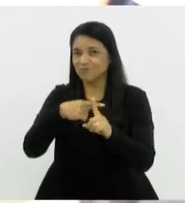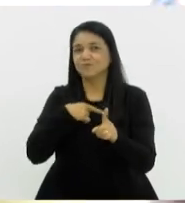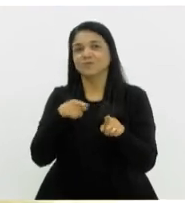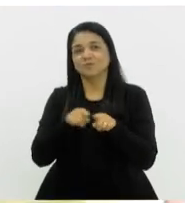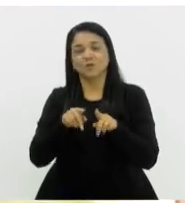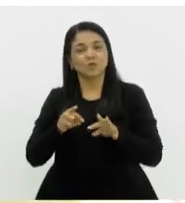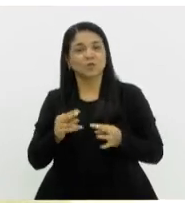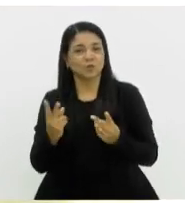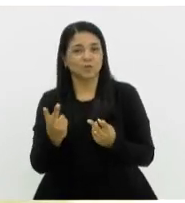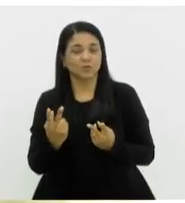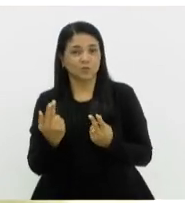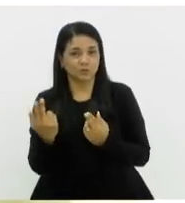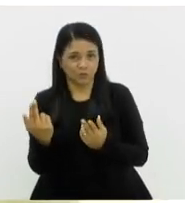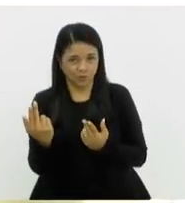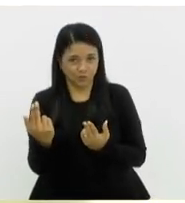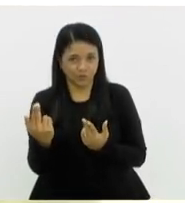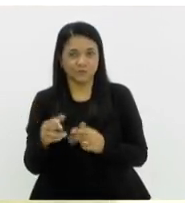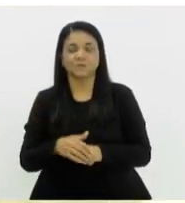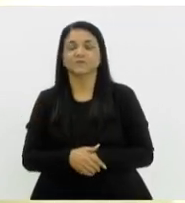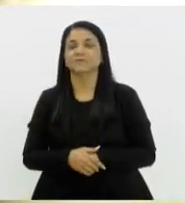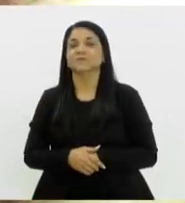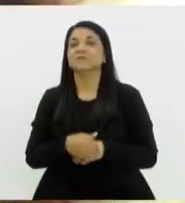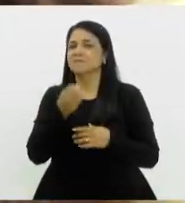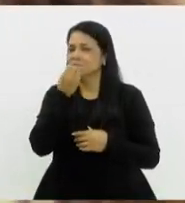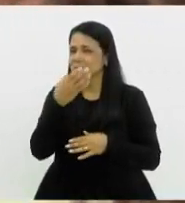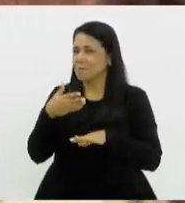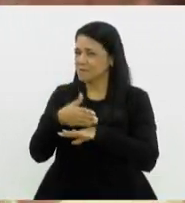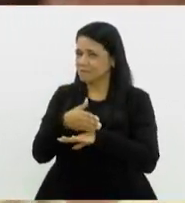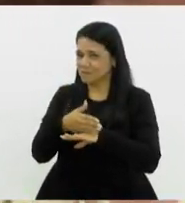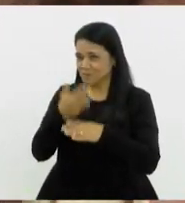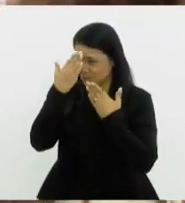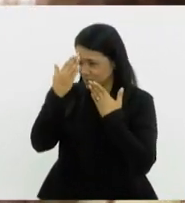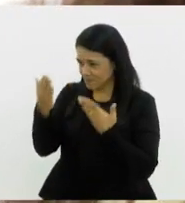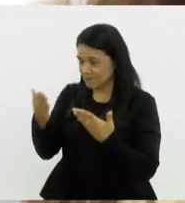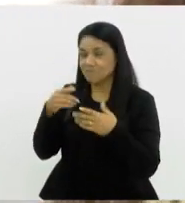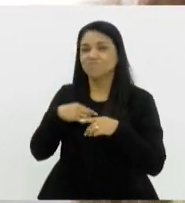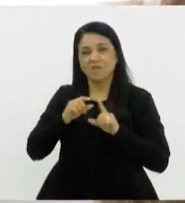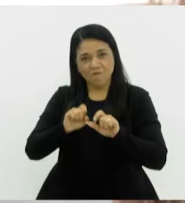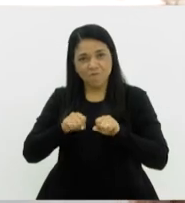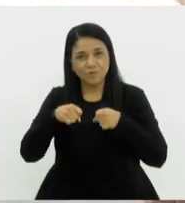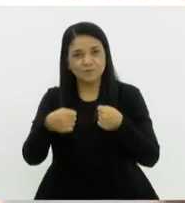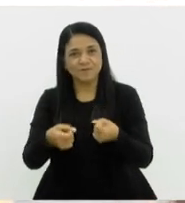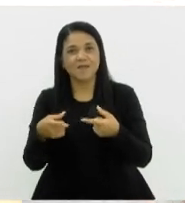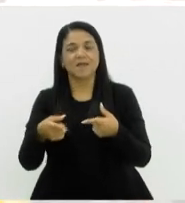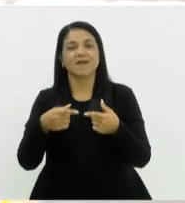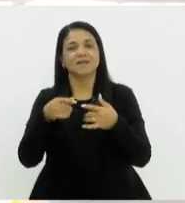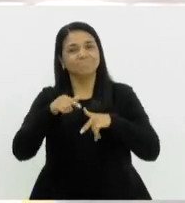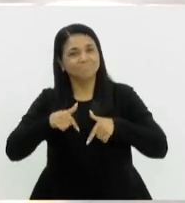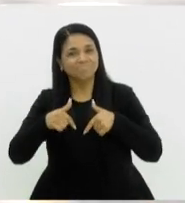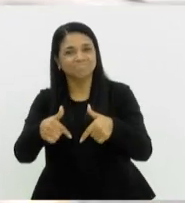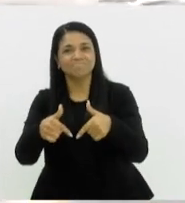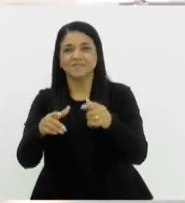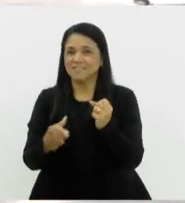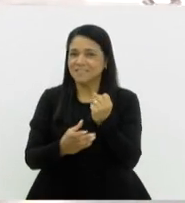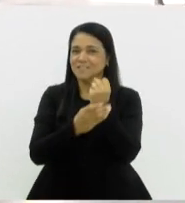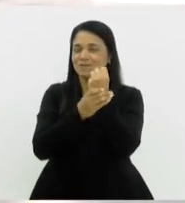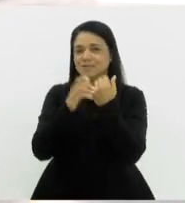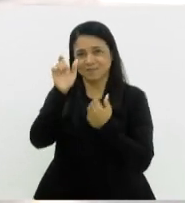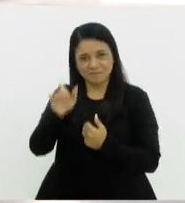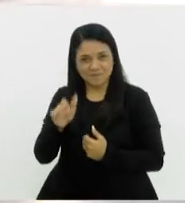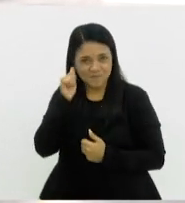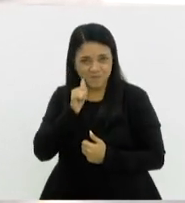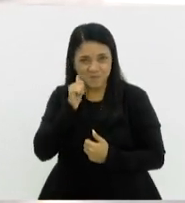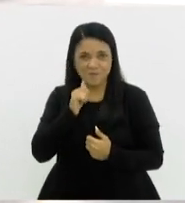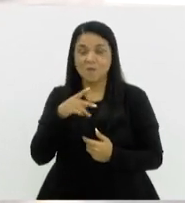quanto para o motorista. Obrigado pela sua participação, Tatiana. É sempre bom reforçar aí nessas iniciativas que trazem segurança para a mulher. Potira,